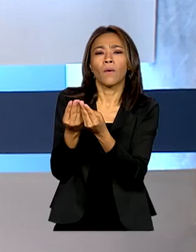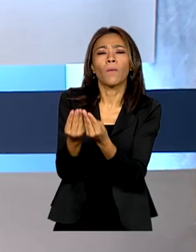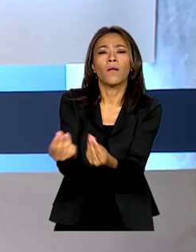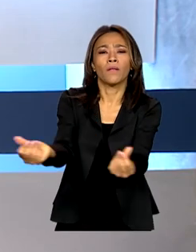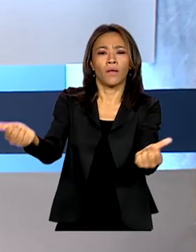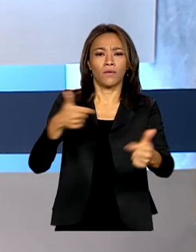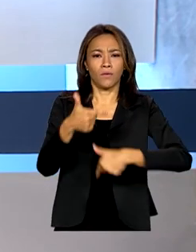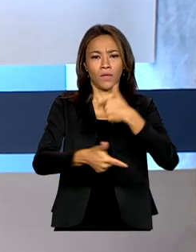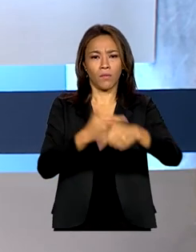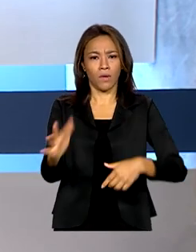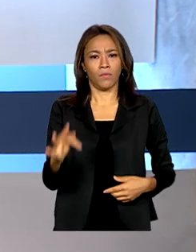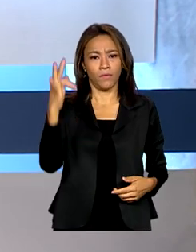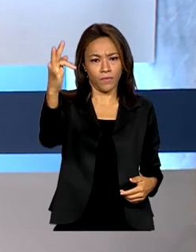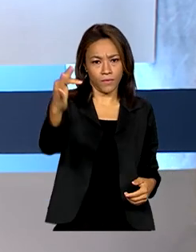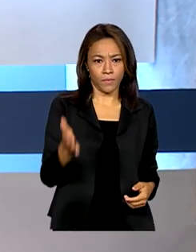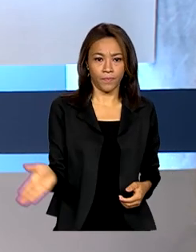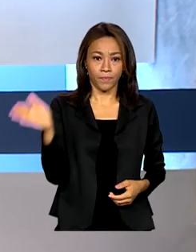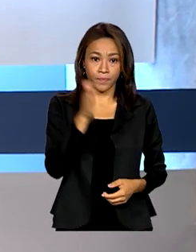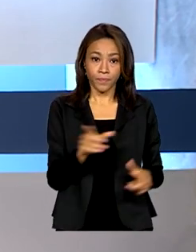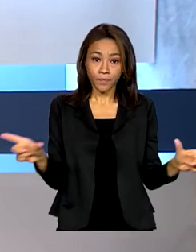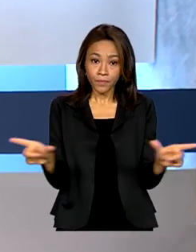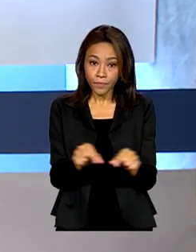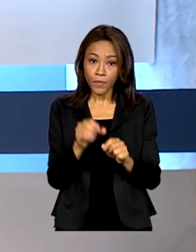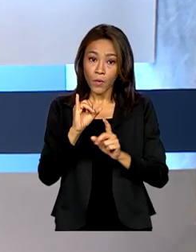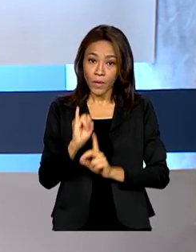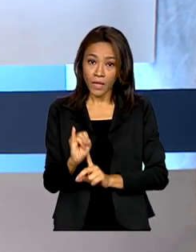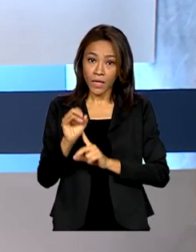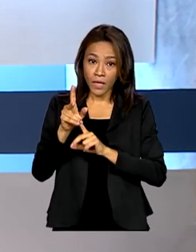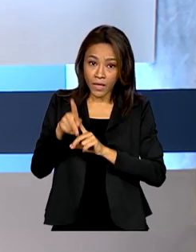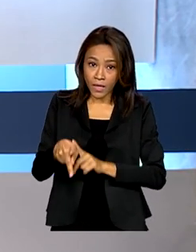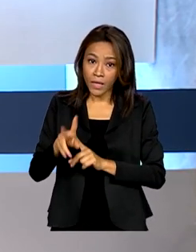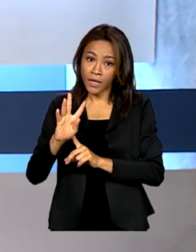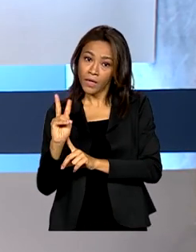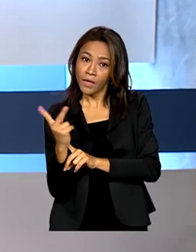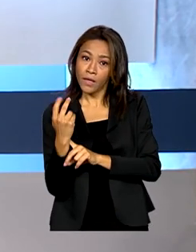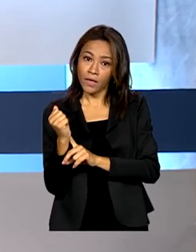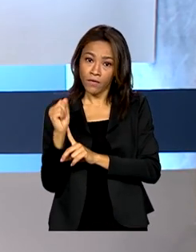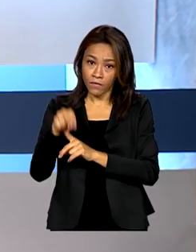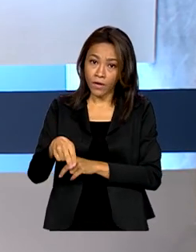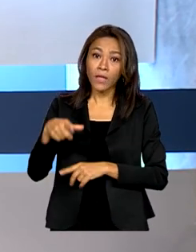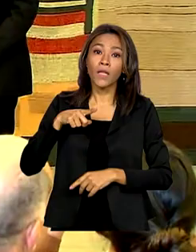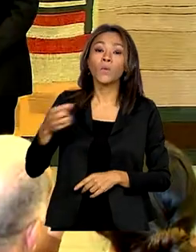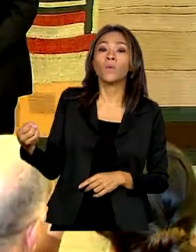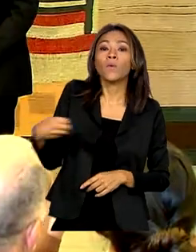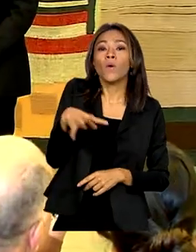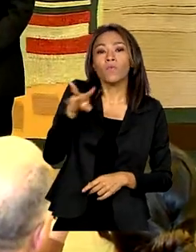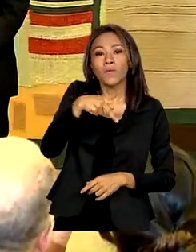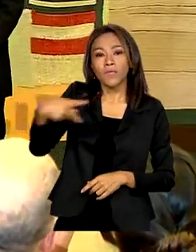futuro. O IPHAN tem novo presidente. A posse de Leandro Graz foi no Palácio Itamaraty.